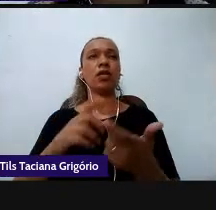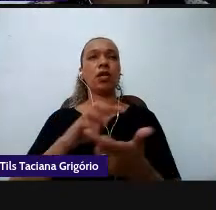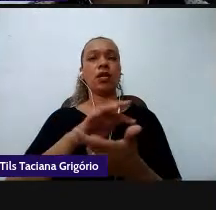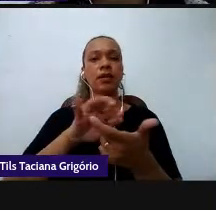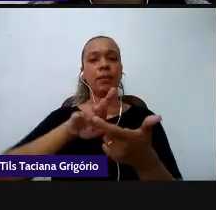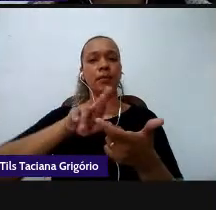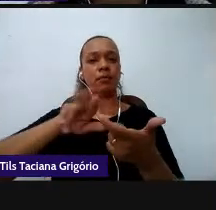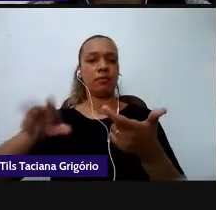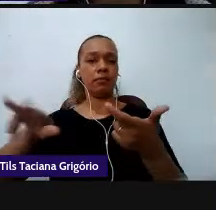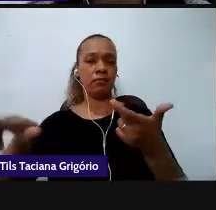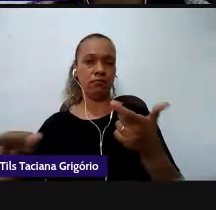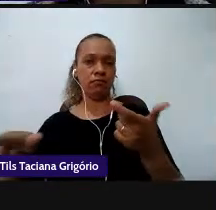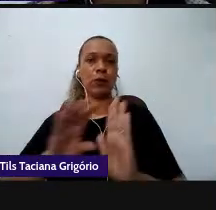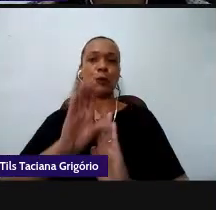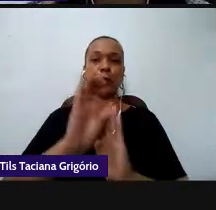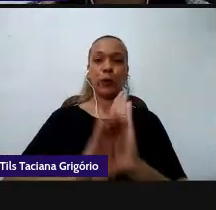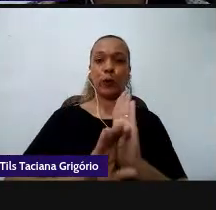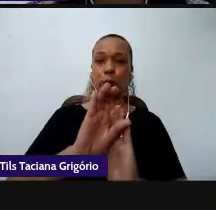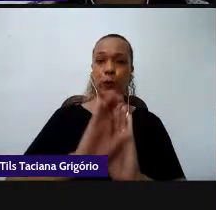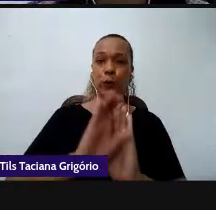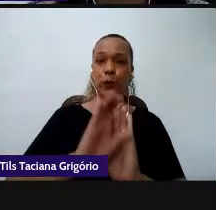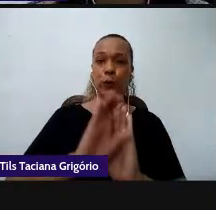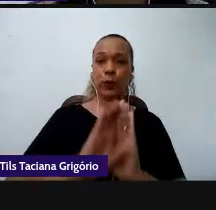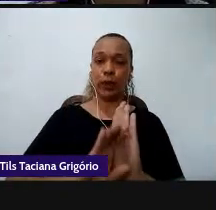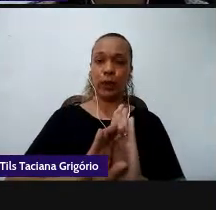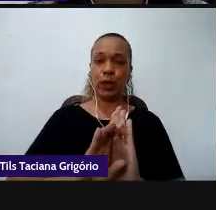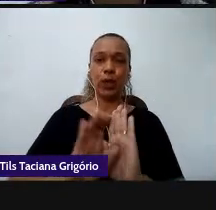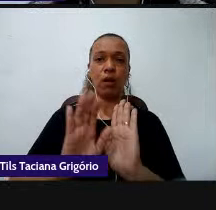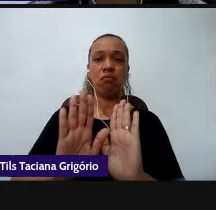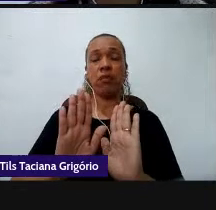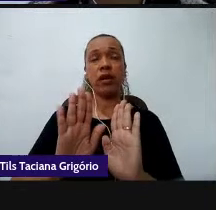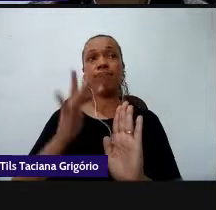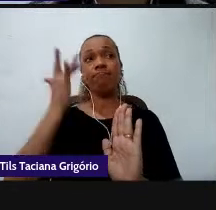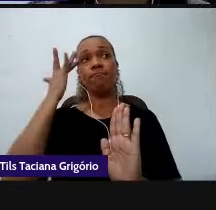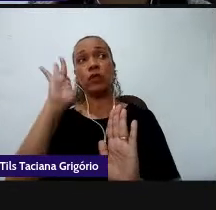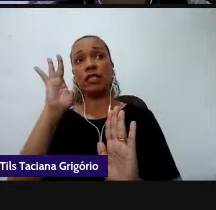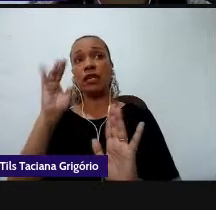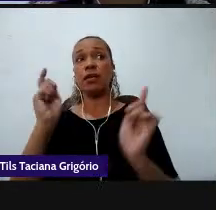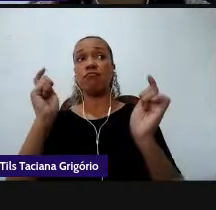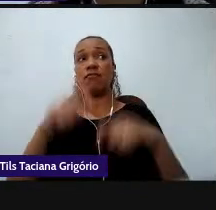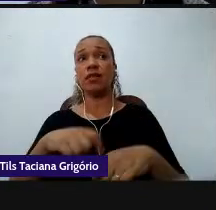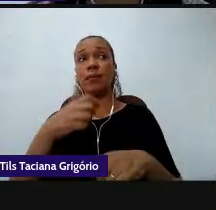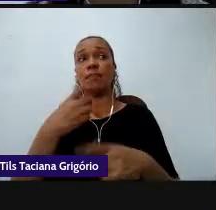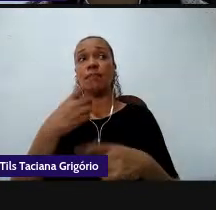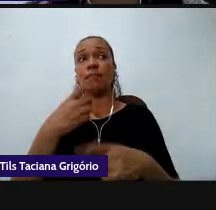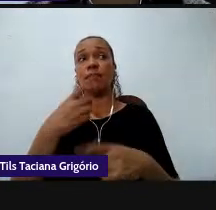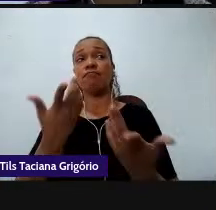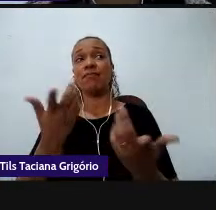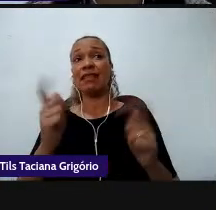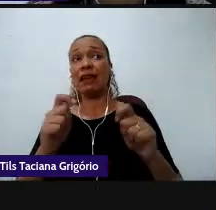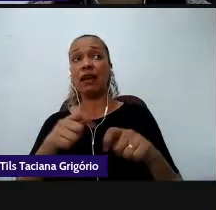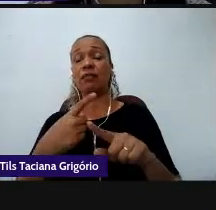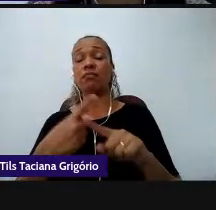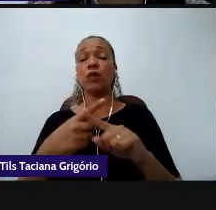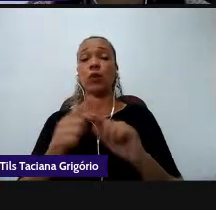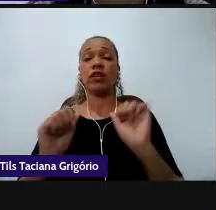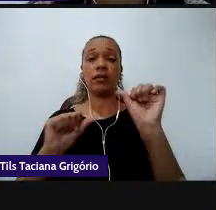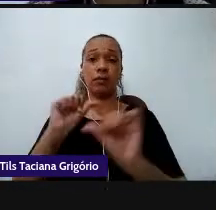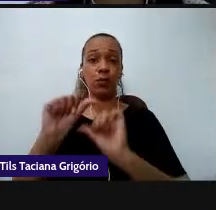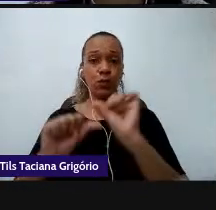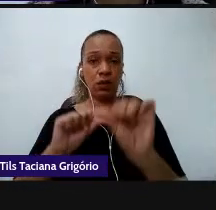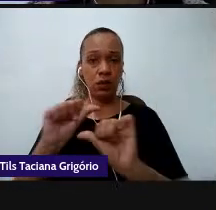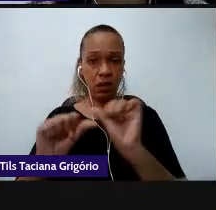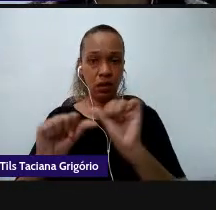nosso currículo mas a gente não sabe se isso vai ser suficiente até porque essa mudança do ser